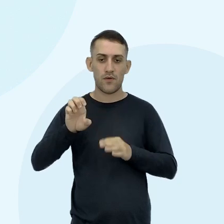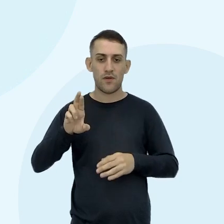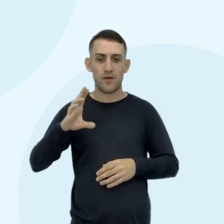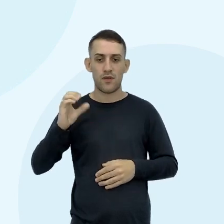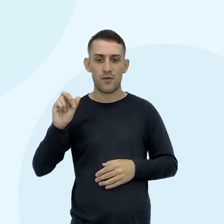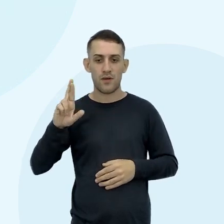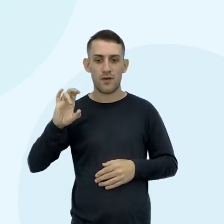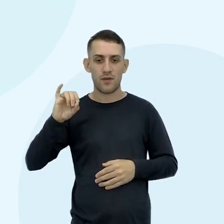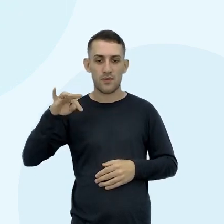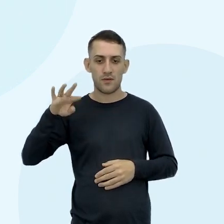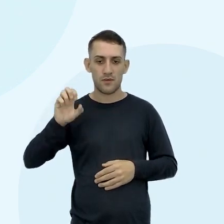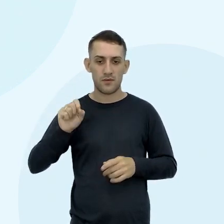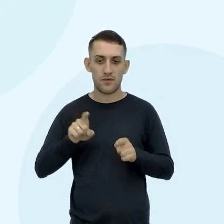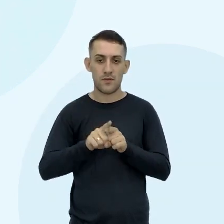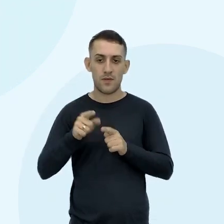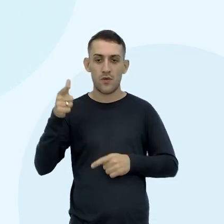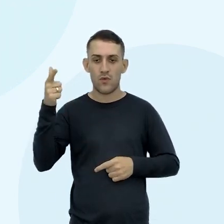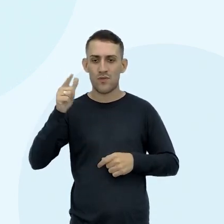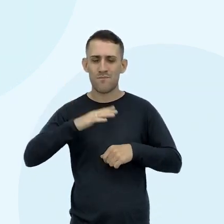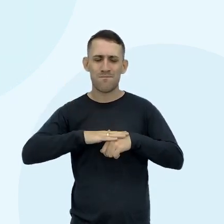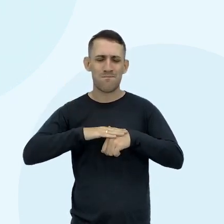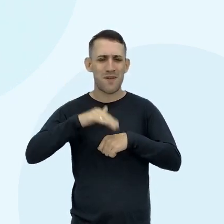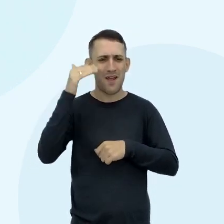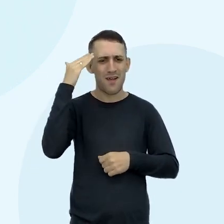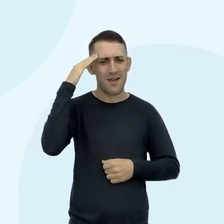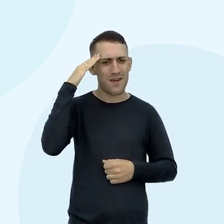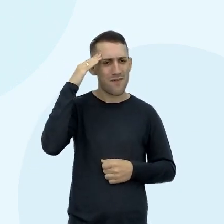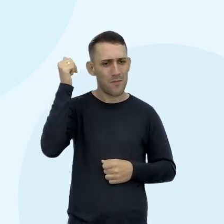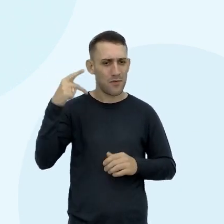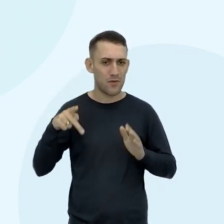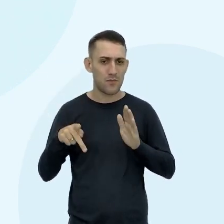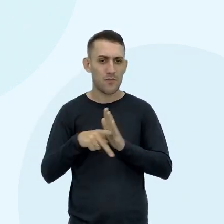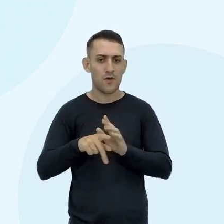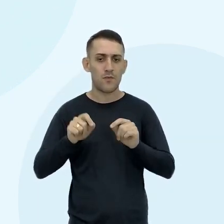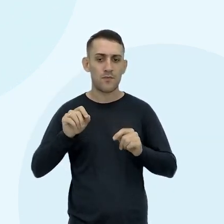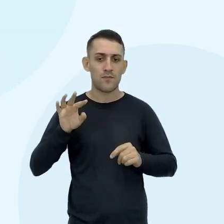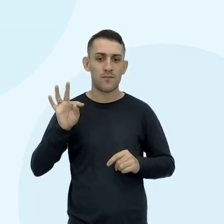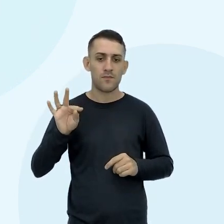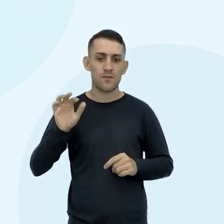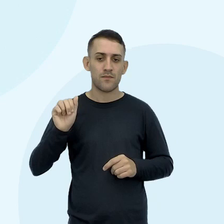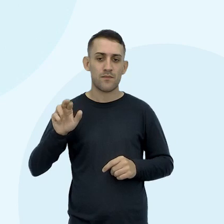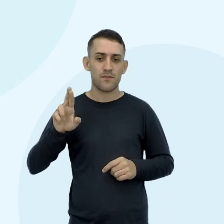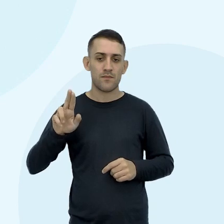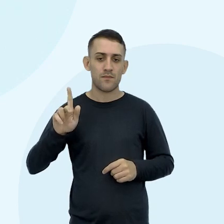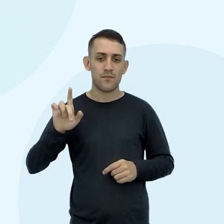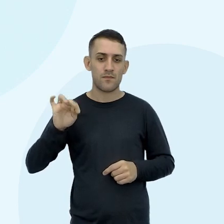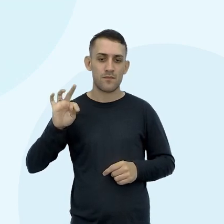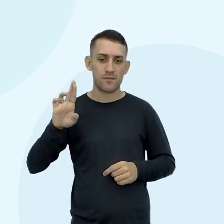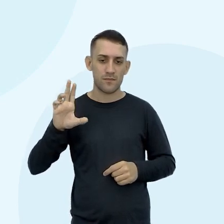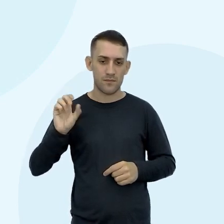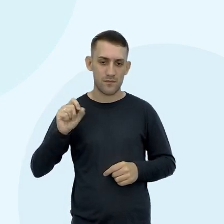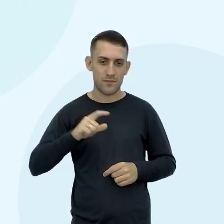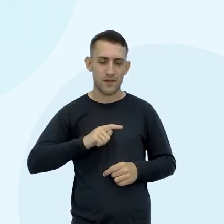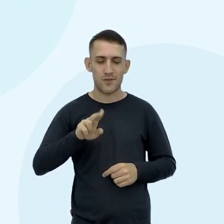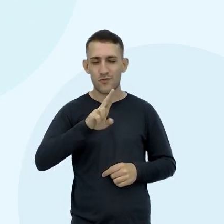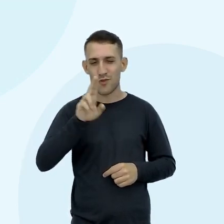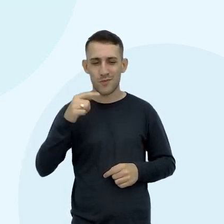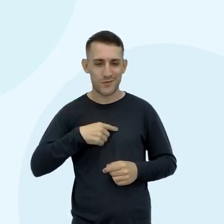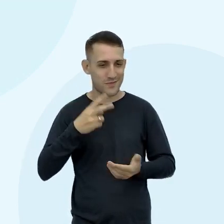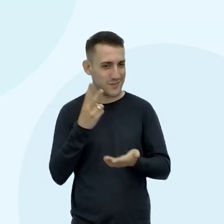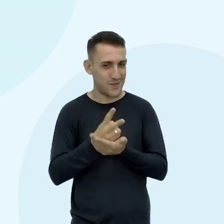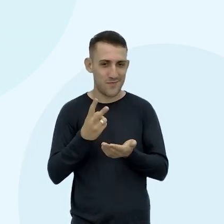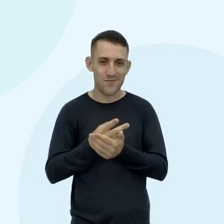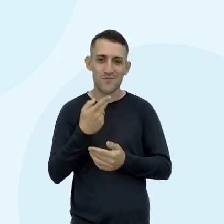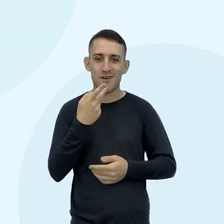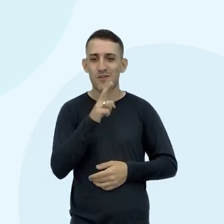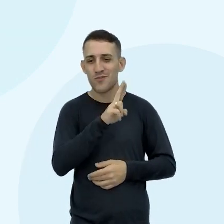E aí também O nosso mais famoso Extremófilo O Tardígrado É sempre em rosco Para falar o nome Desse